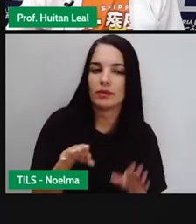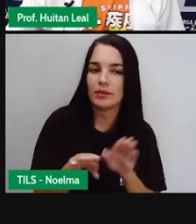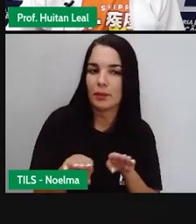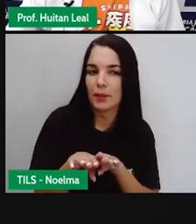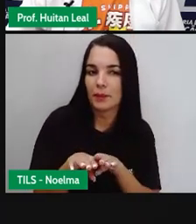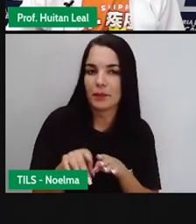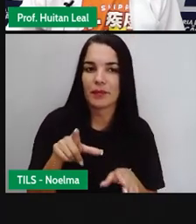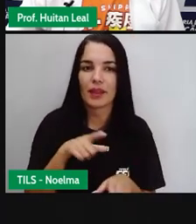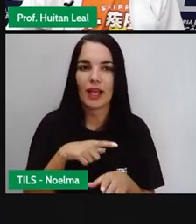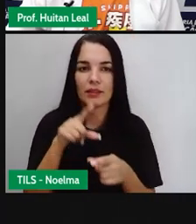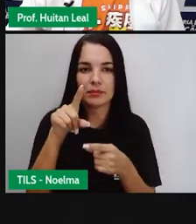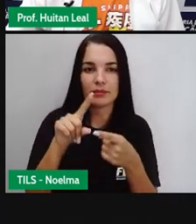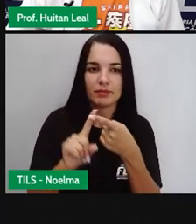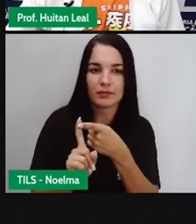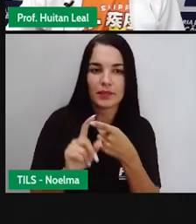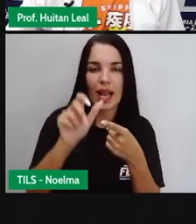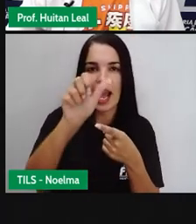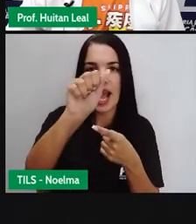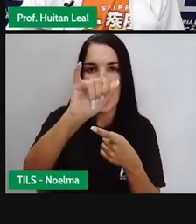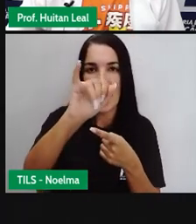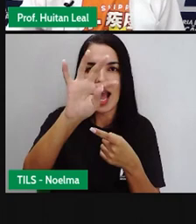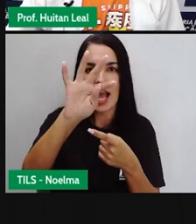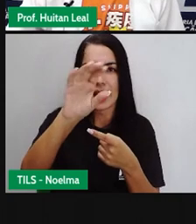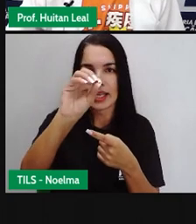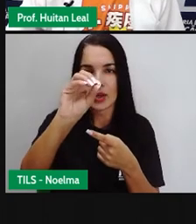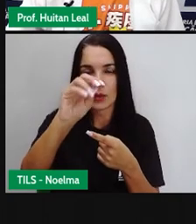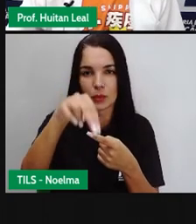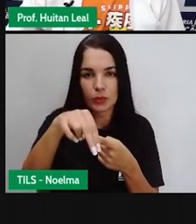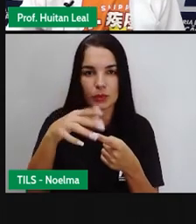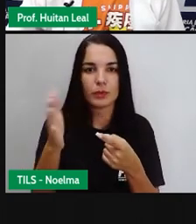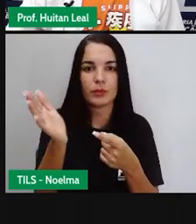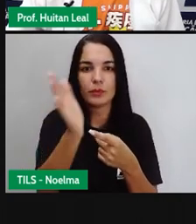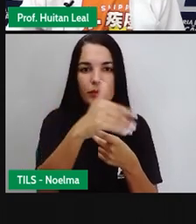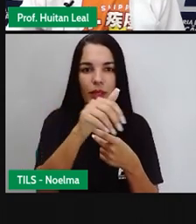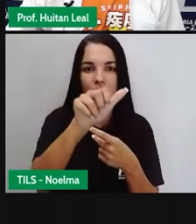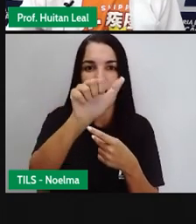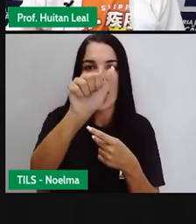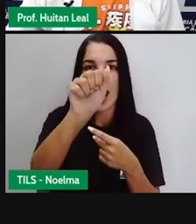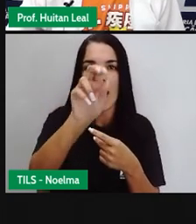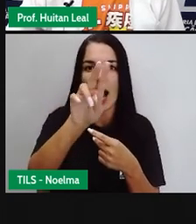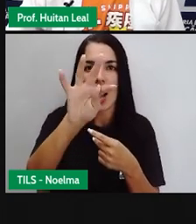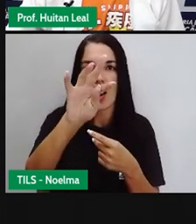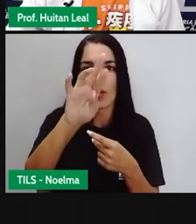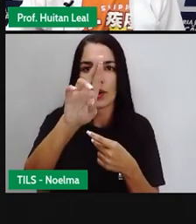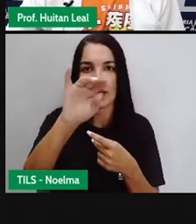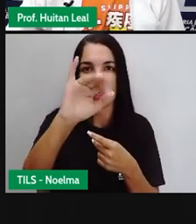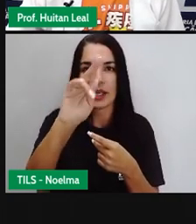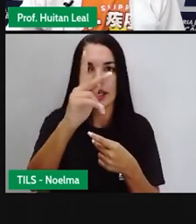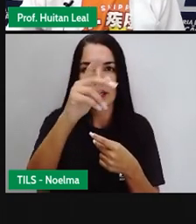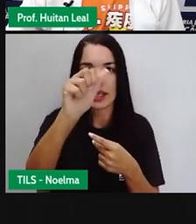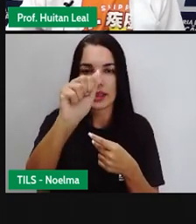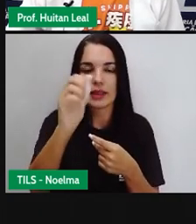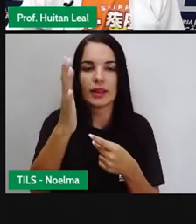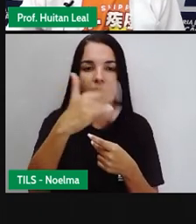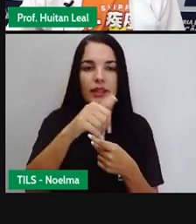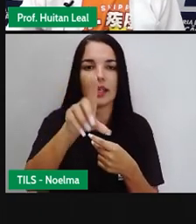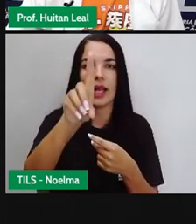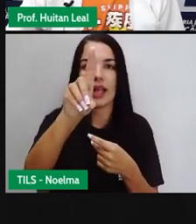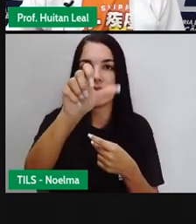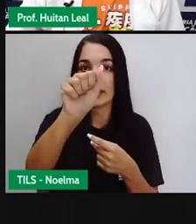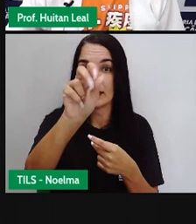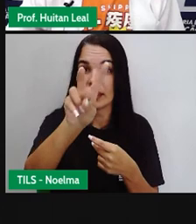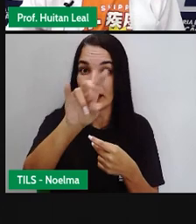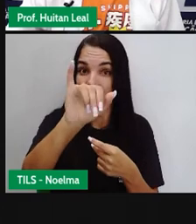temos aí Ailton Krenak, Aurita Tabajara, David Kopenawa